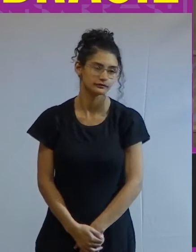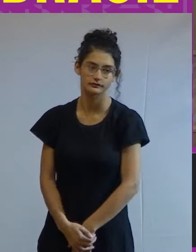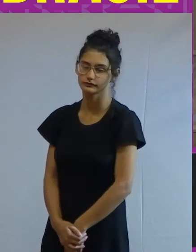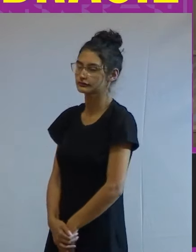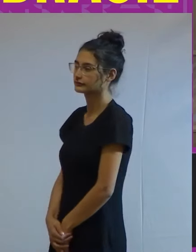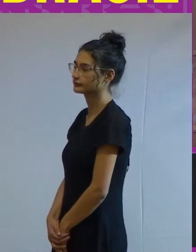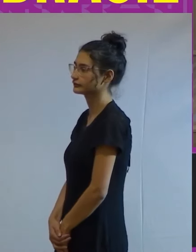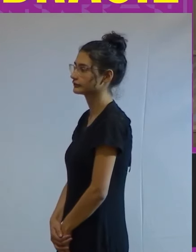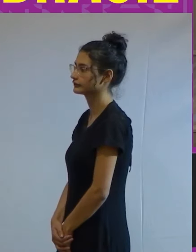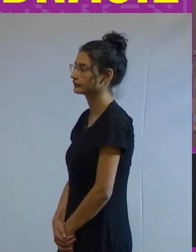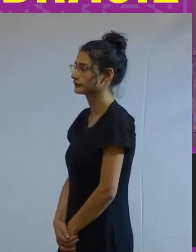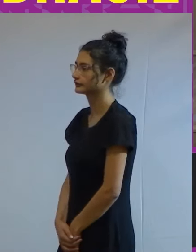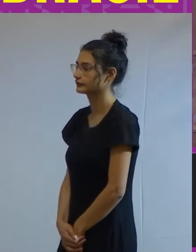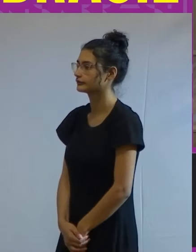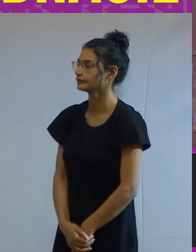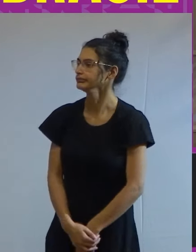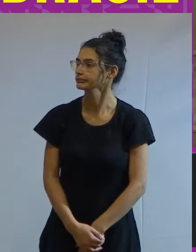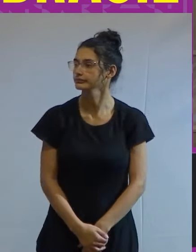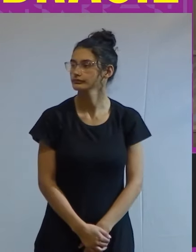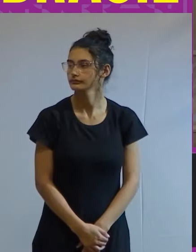muito obrigado